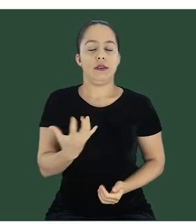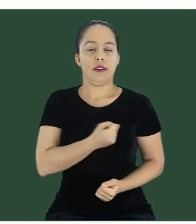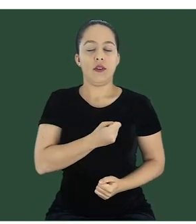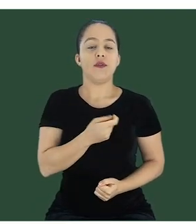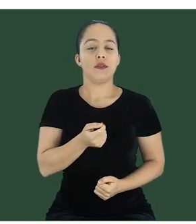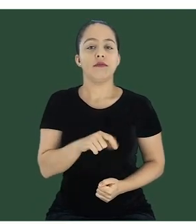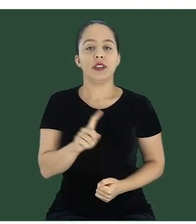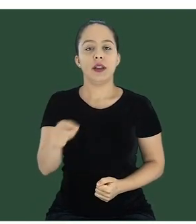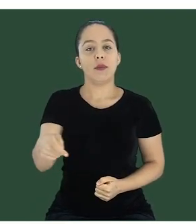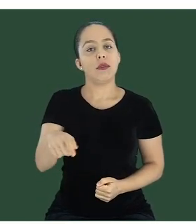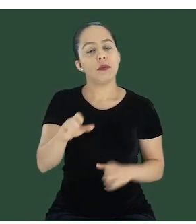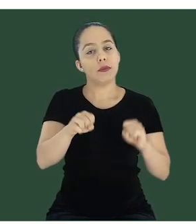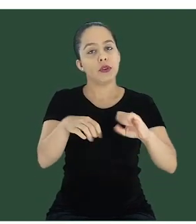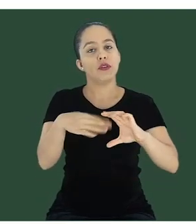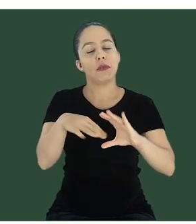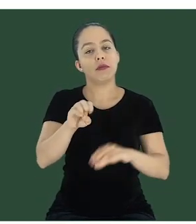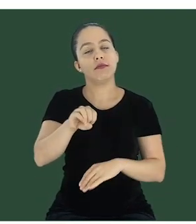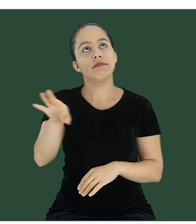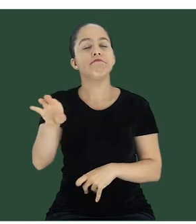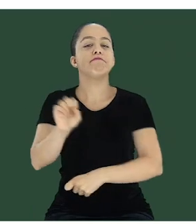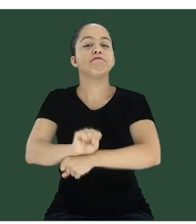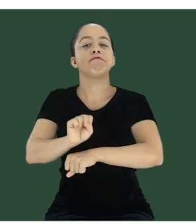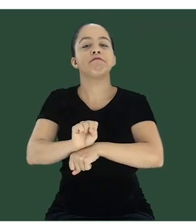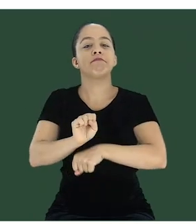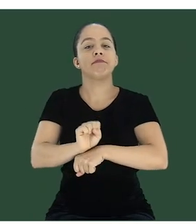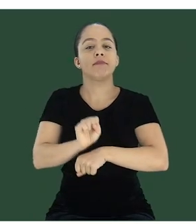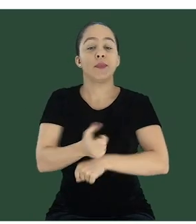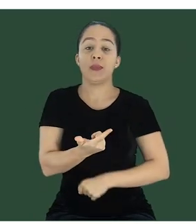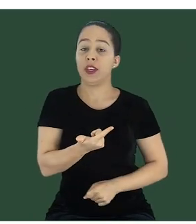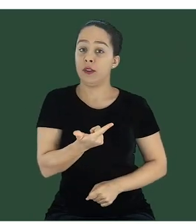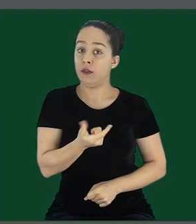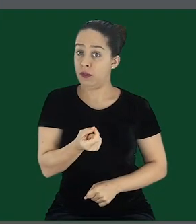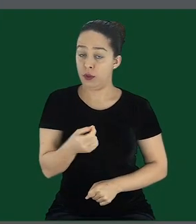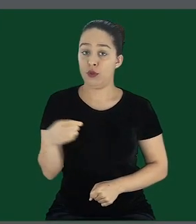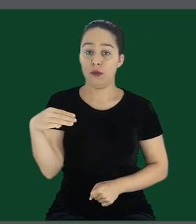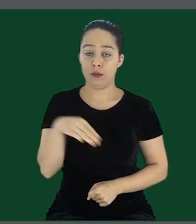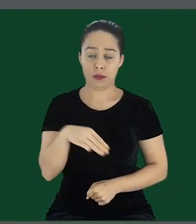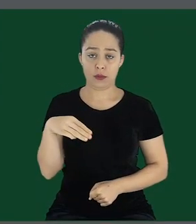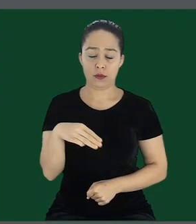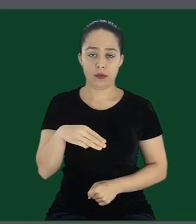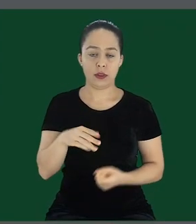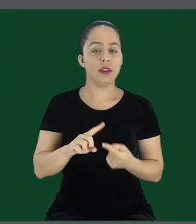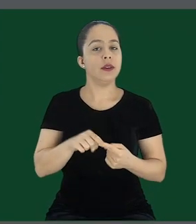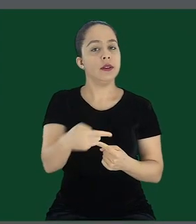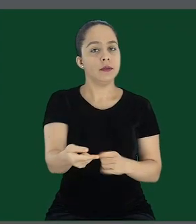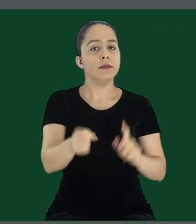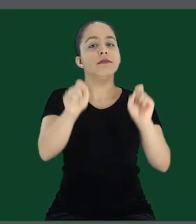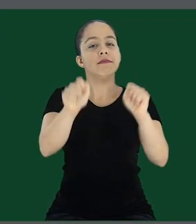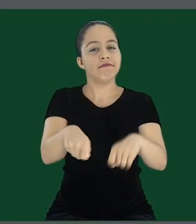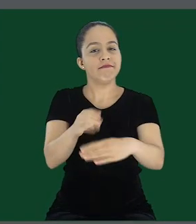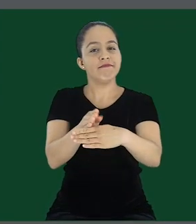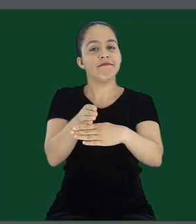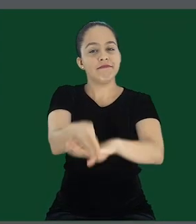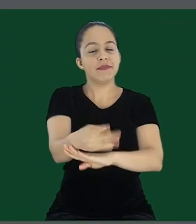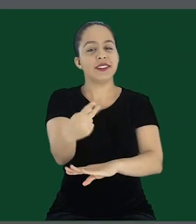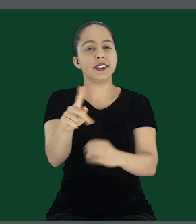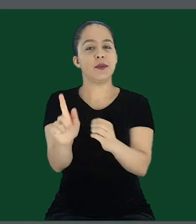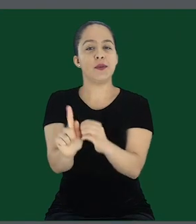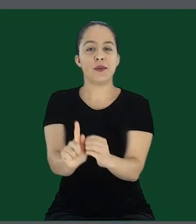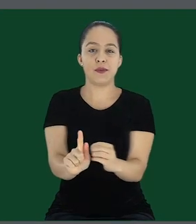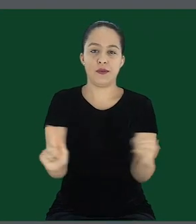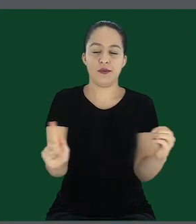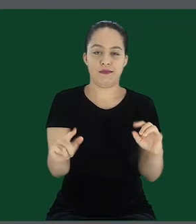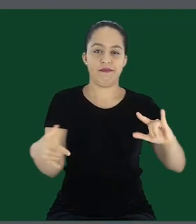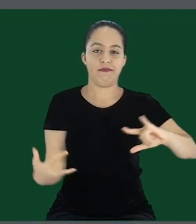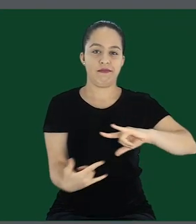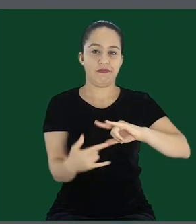salvar e vai sair. Vai esperar 20 minutos e já